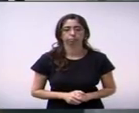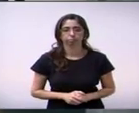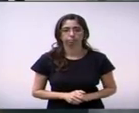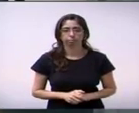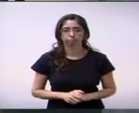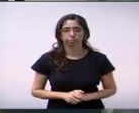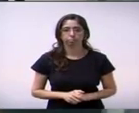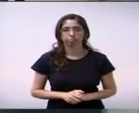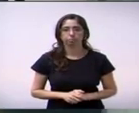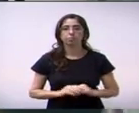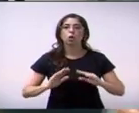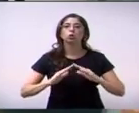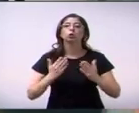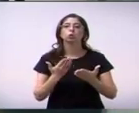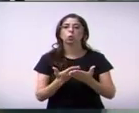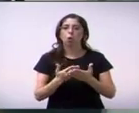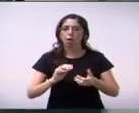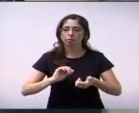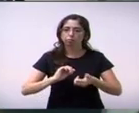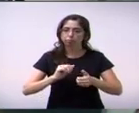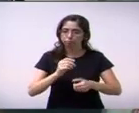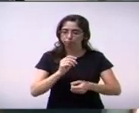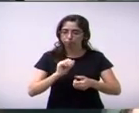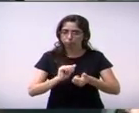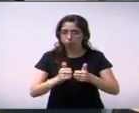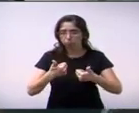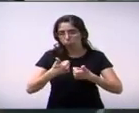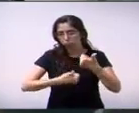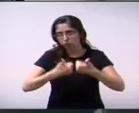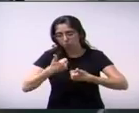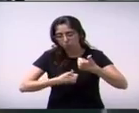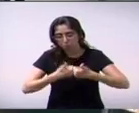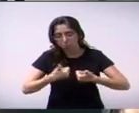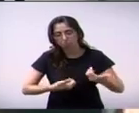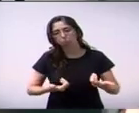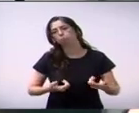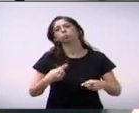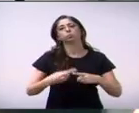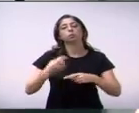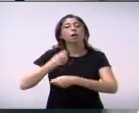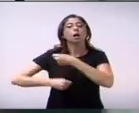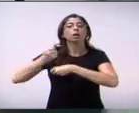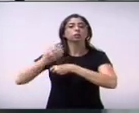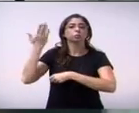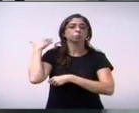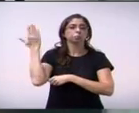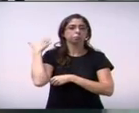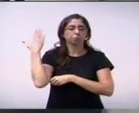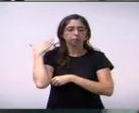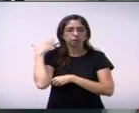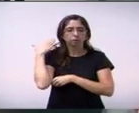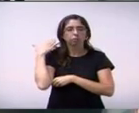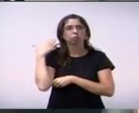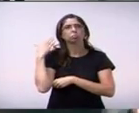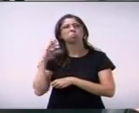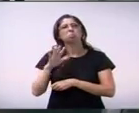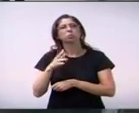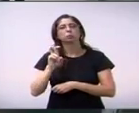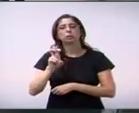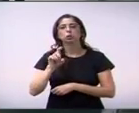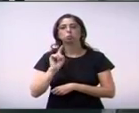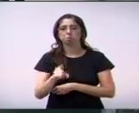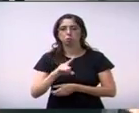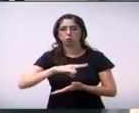escolinhas, com aproximadamente, encerrado o ano passado, 5 mil inscrições. Então, é